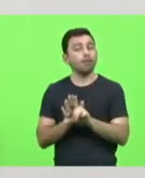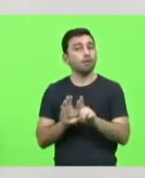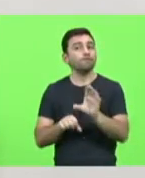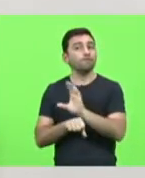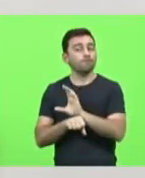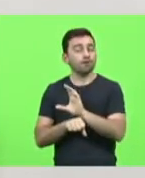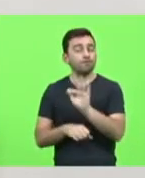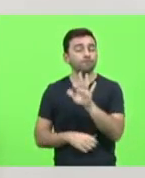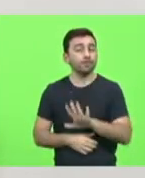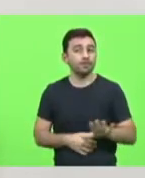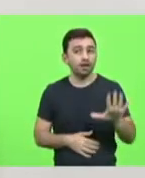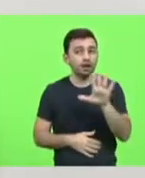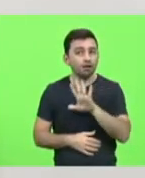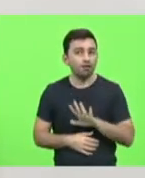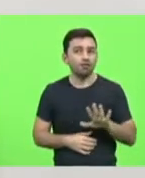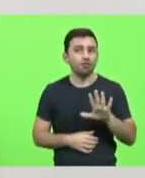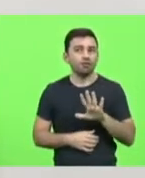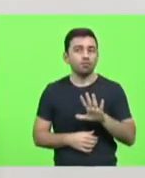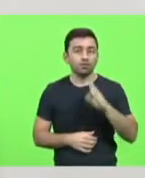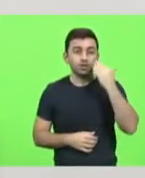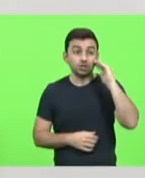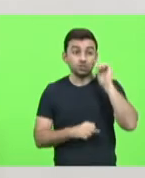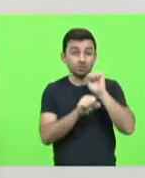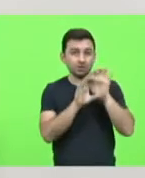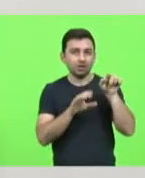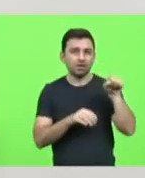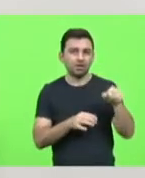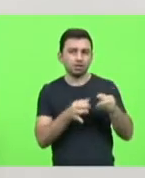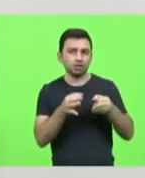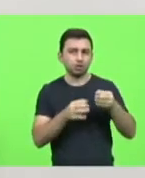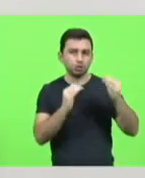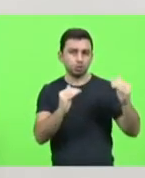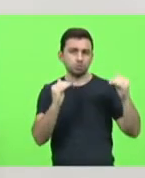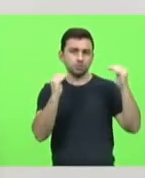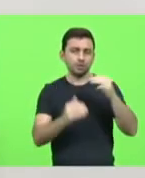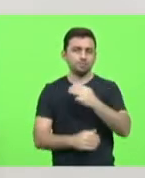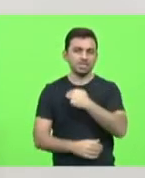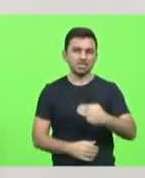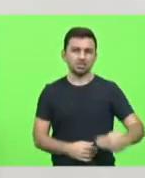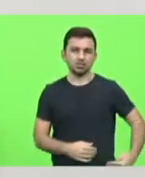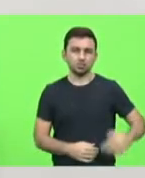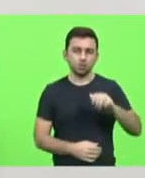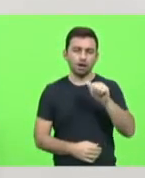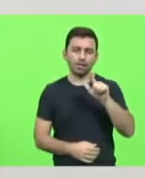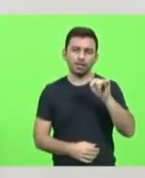que, segundo o entendimento do ministro Alexandre de Moraes,